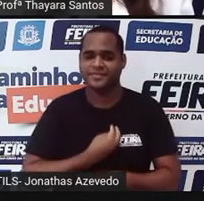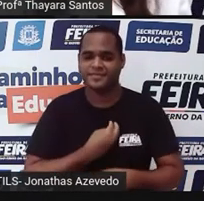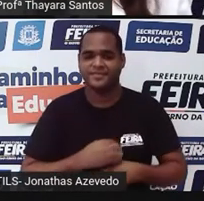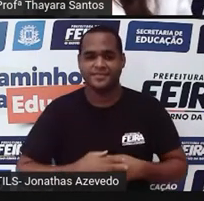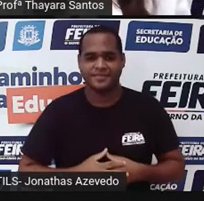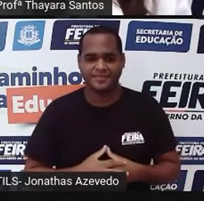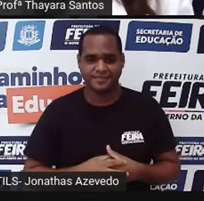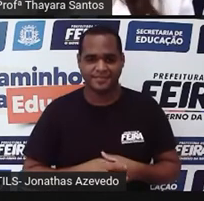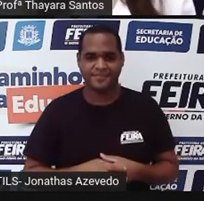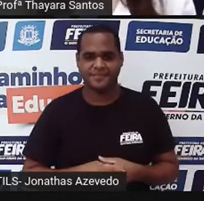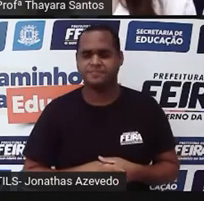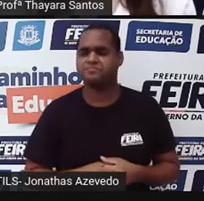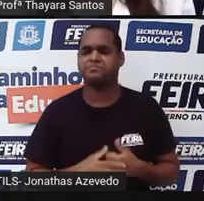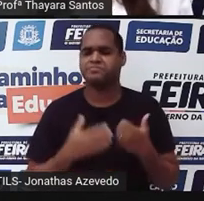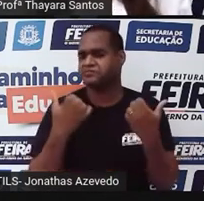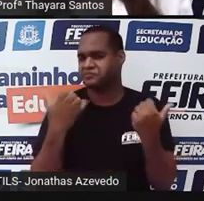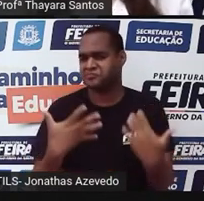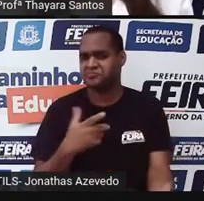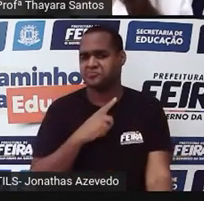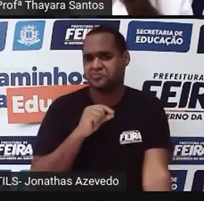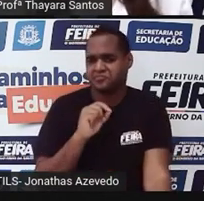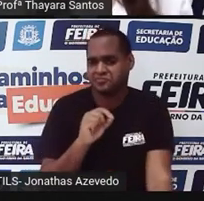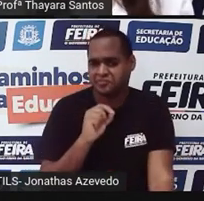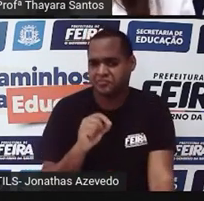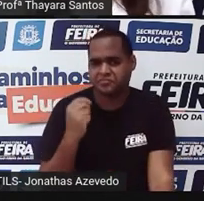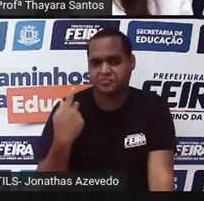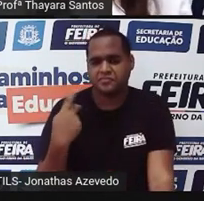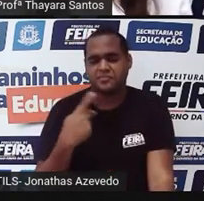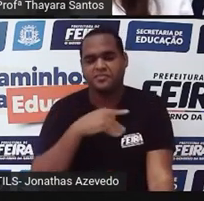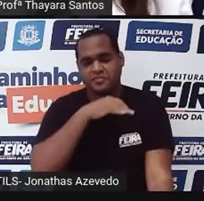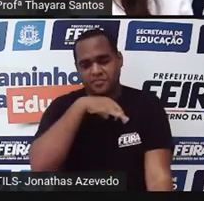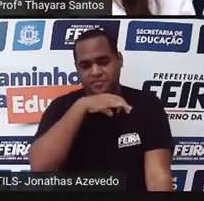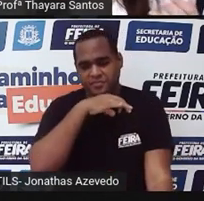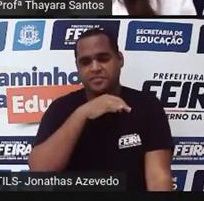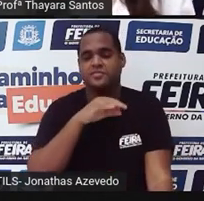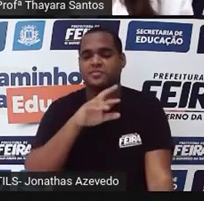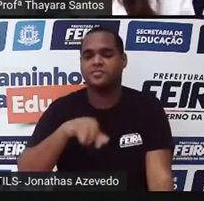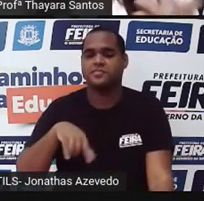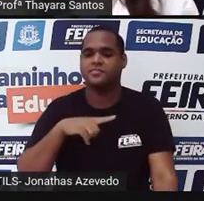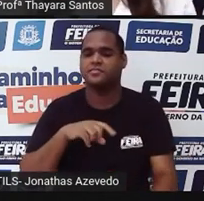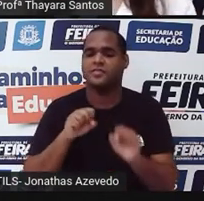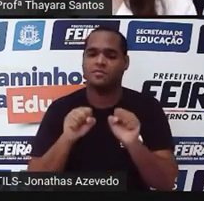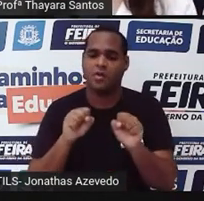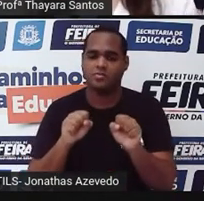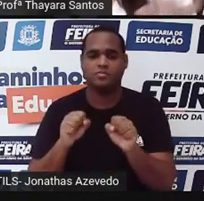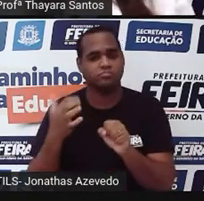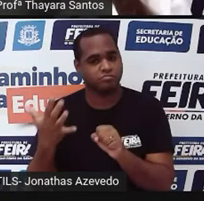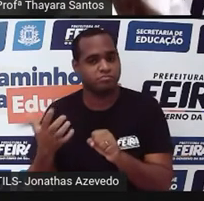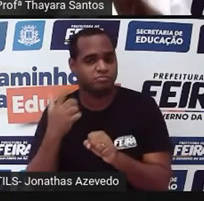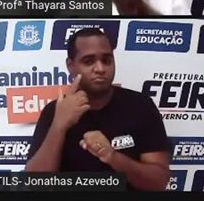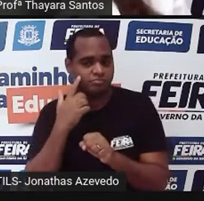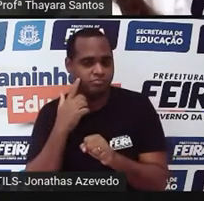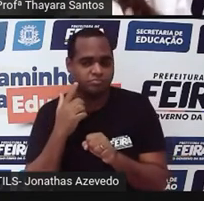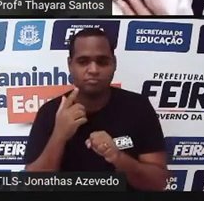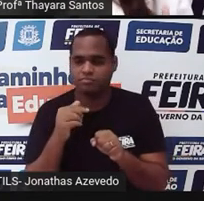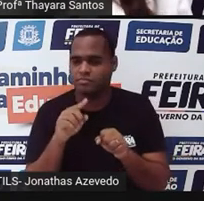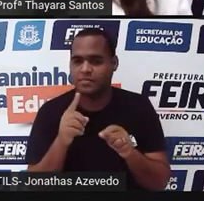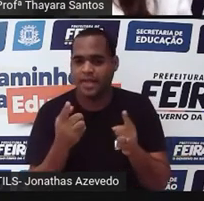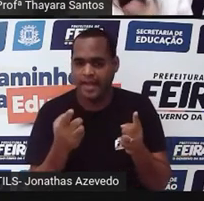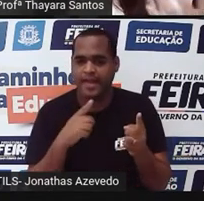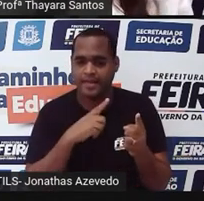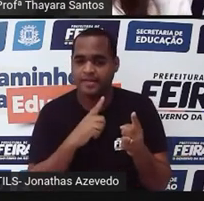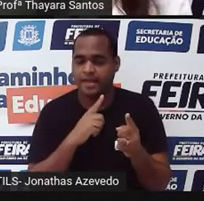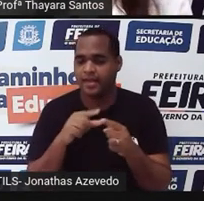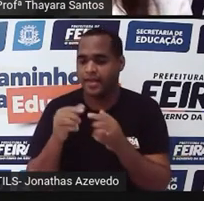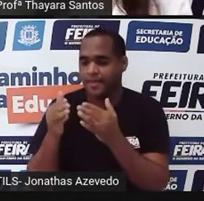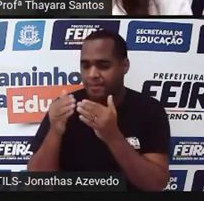E como ocorre a reprodução desses animais? A reprodução pode ser tanto sexuada quanto assexuada. Isso quer dizer que ela